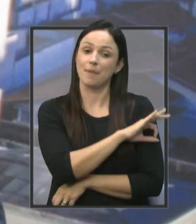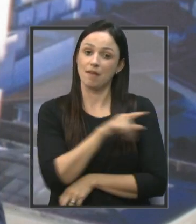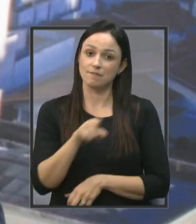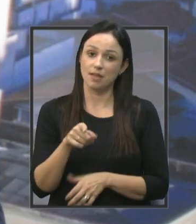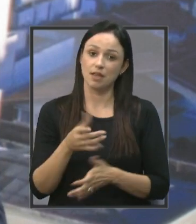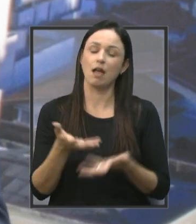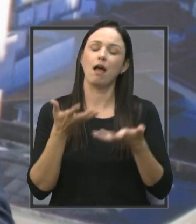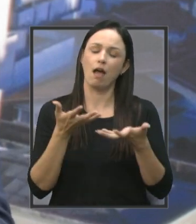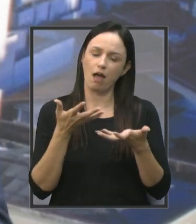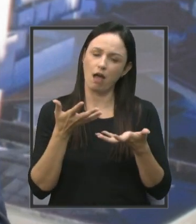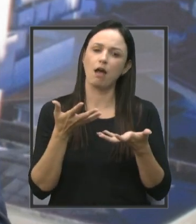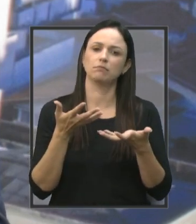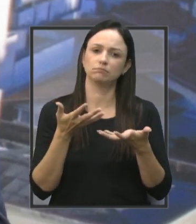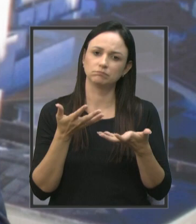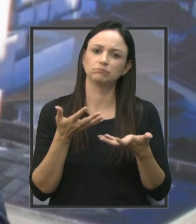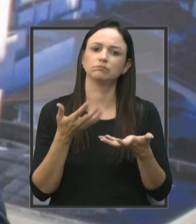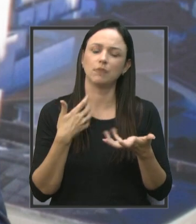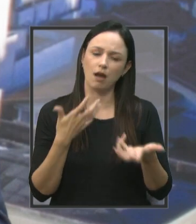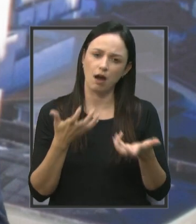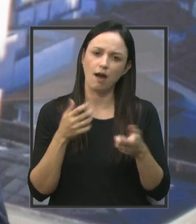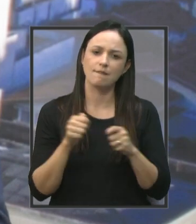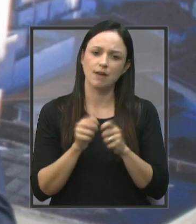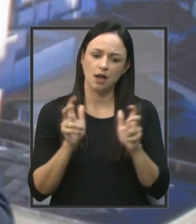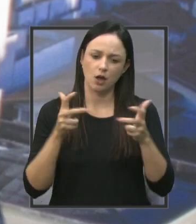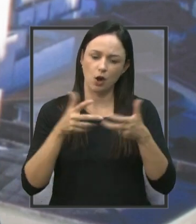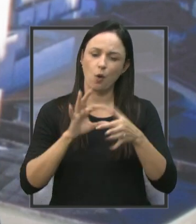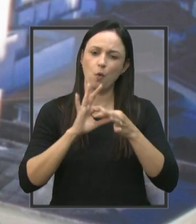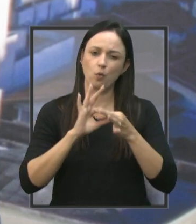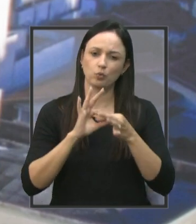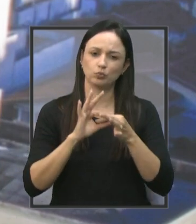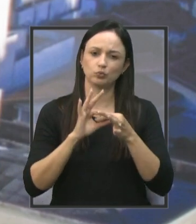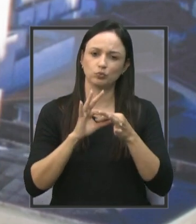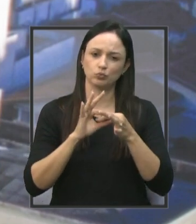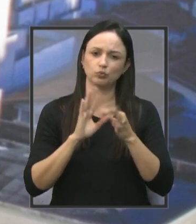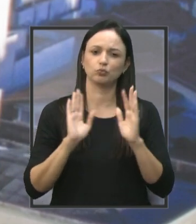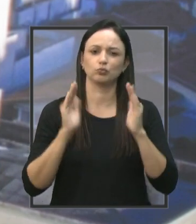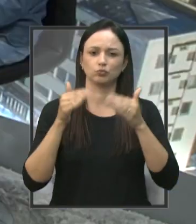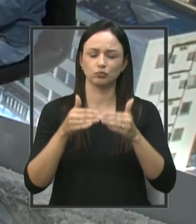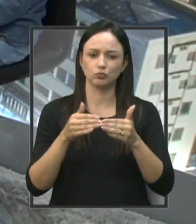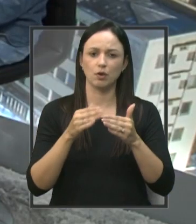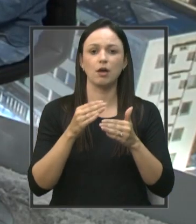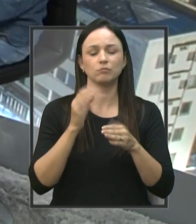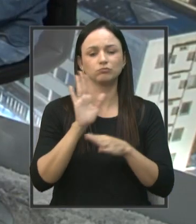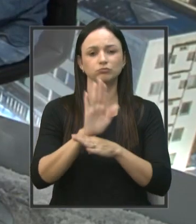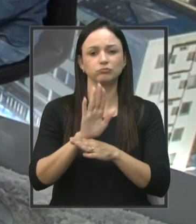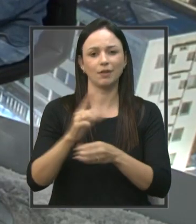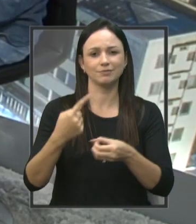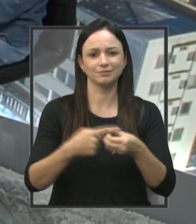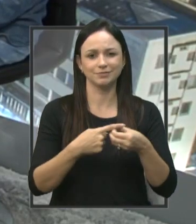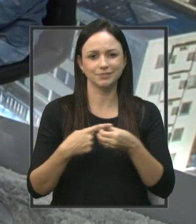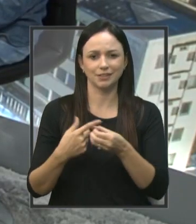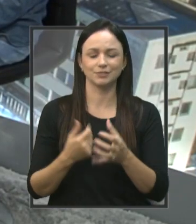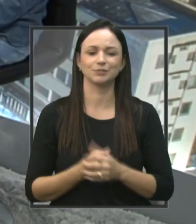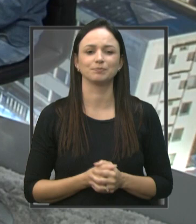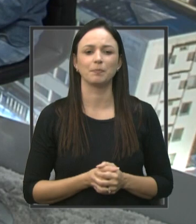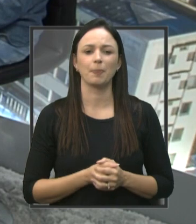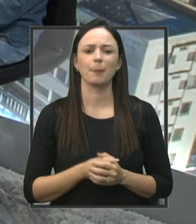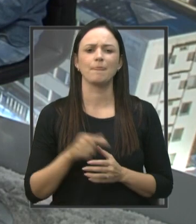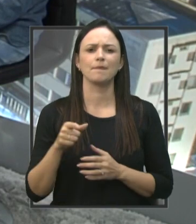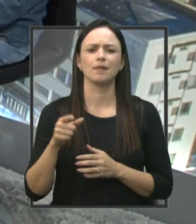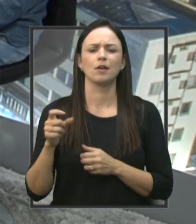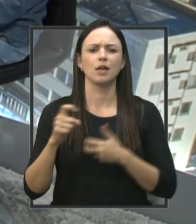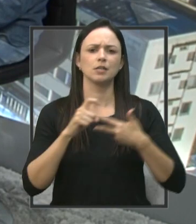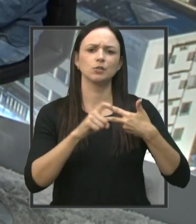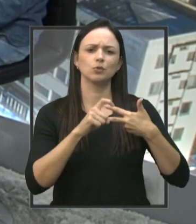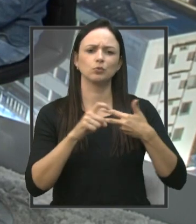está disposto a manter uma Câmara Municipal unida, voltada para o bem da cidade. Inclusive, o Poder Executivo encaminhou